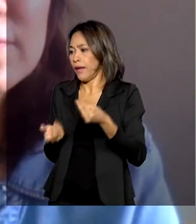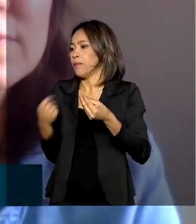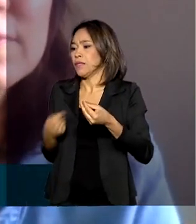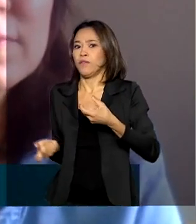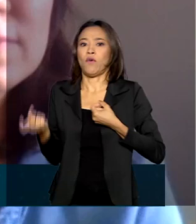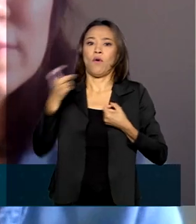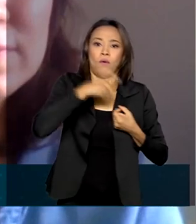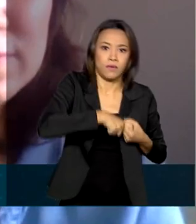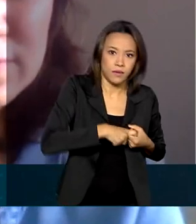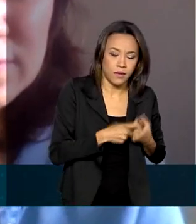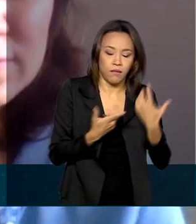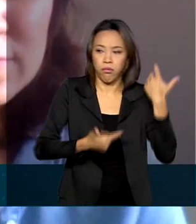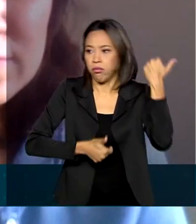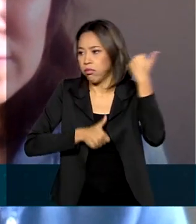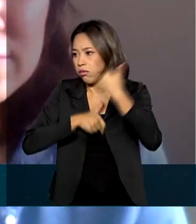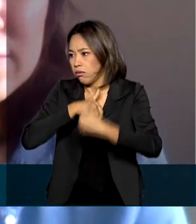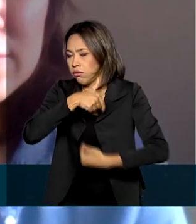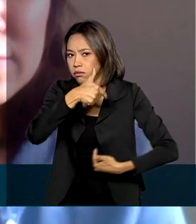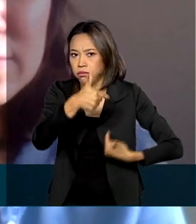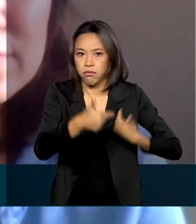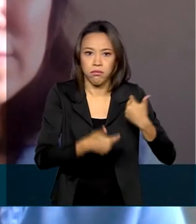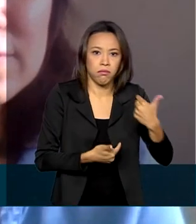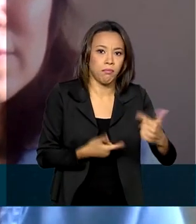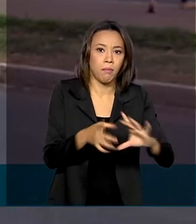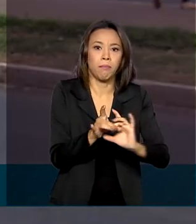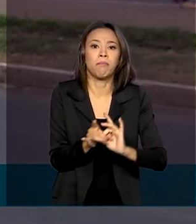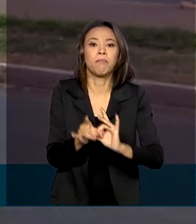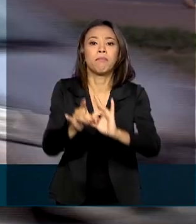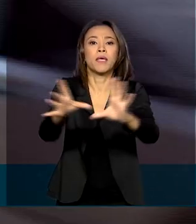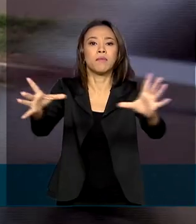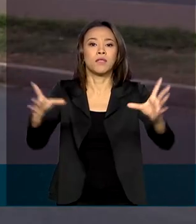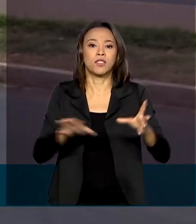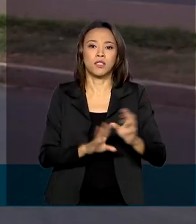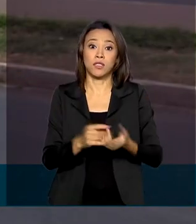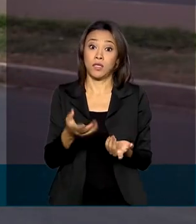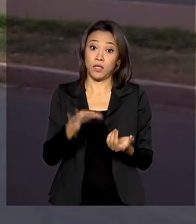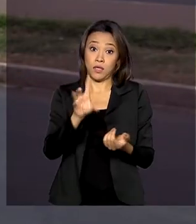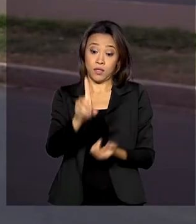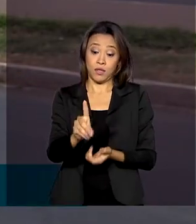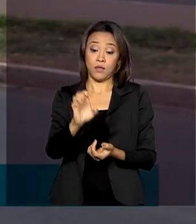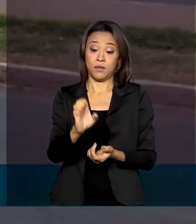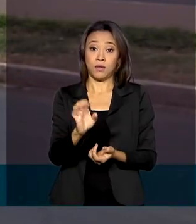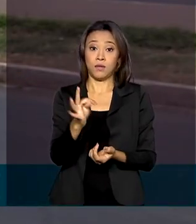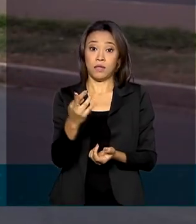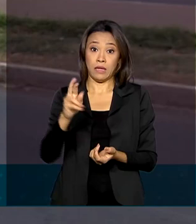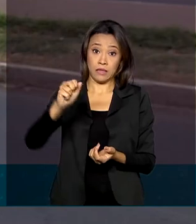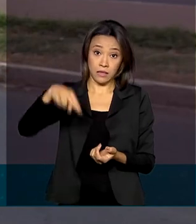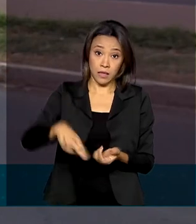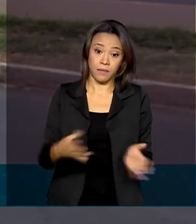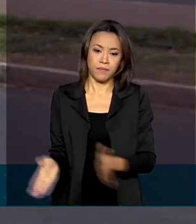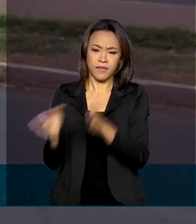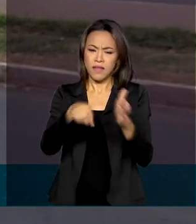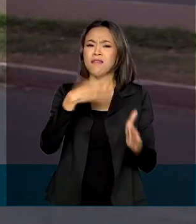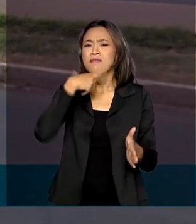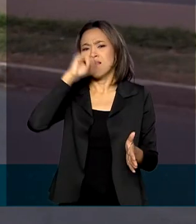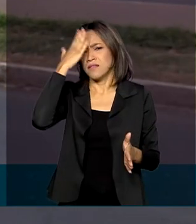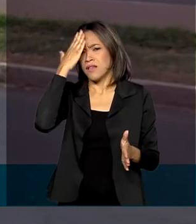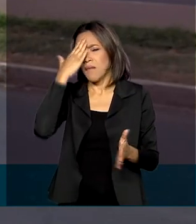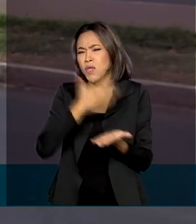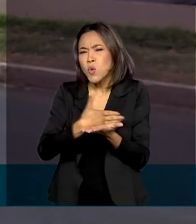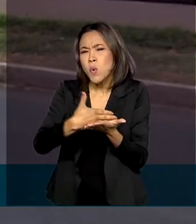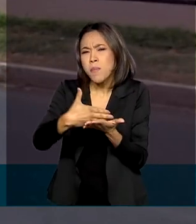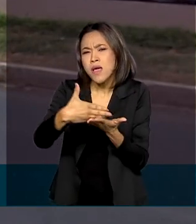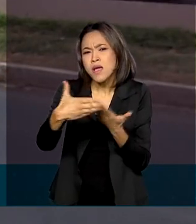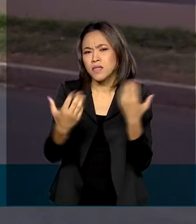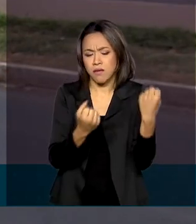para conseguir a liberação do Detran. Quem dirige sabe, desde o momento em que se começa o processo para tirar a